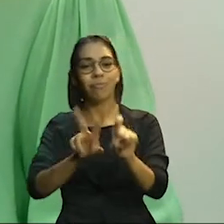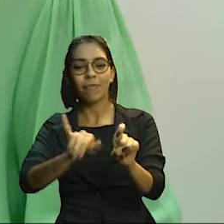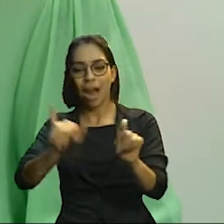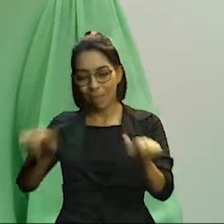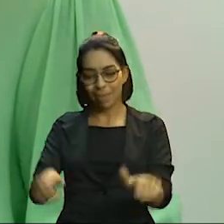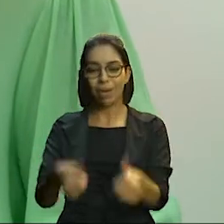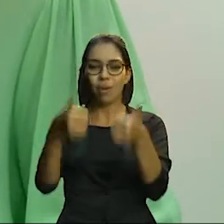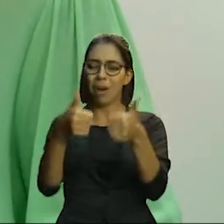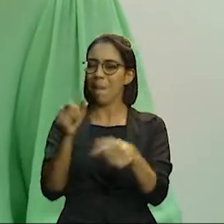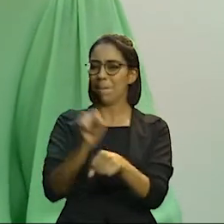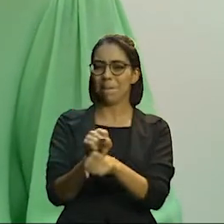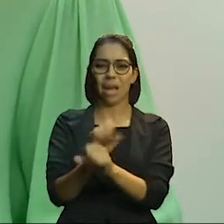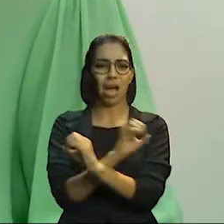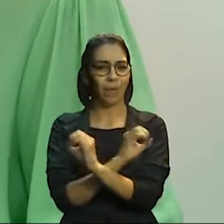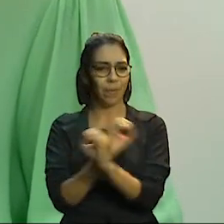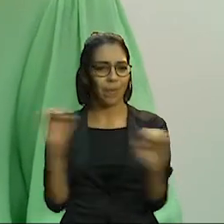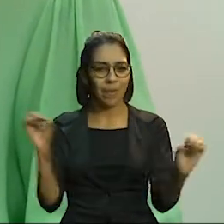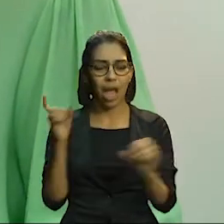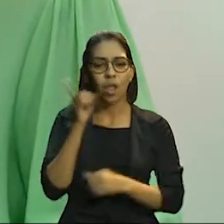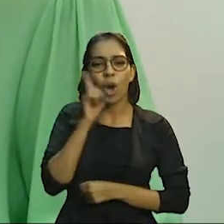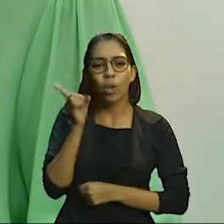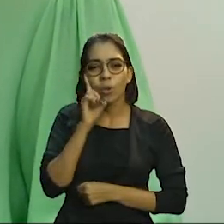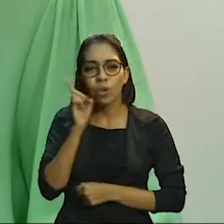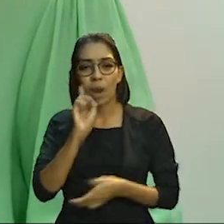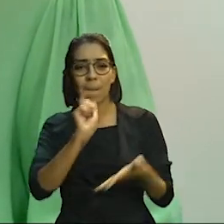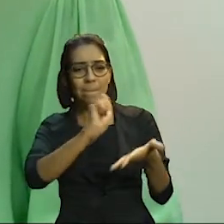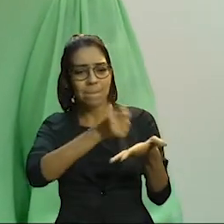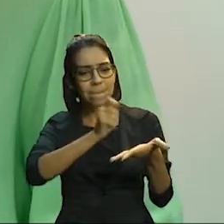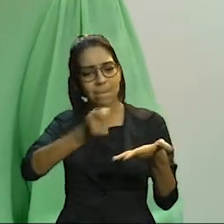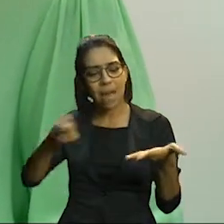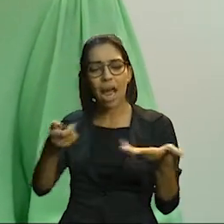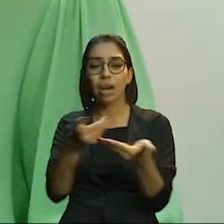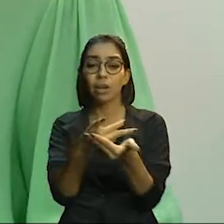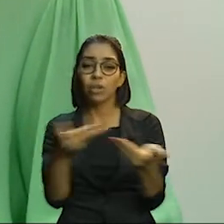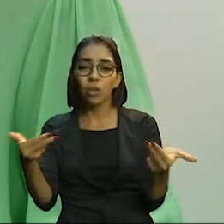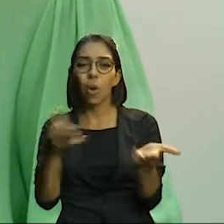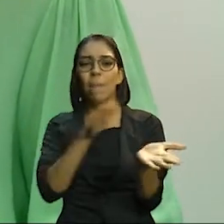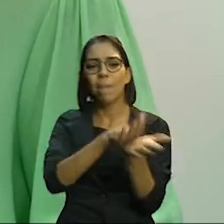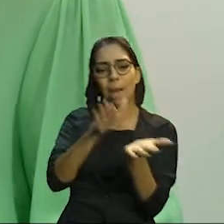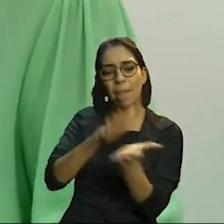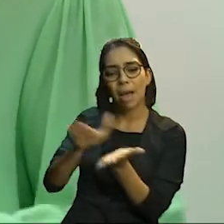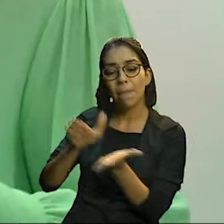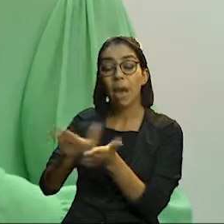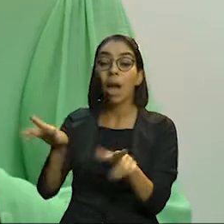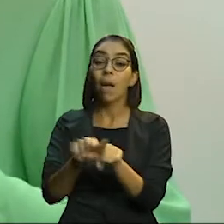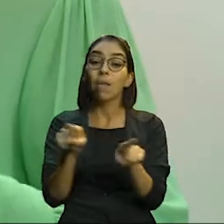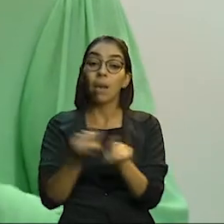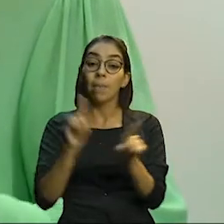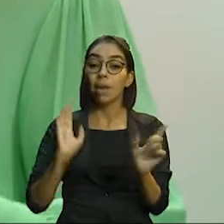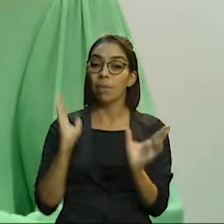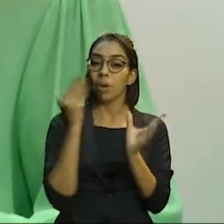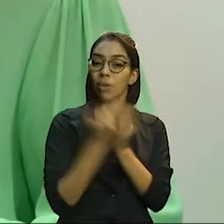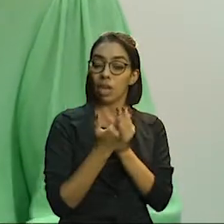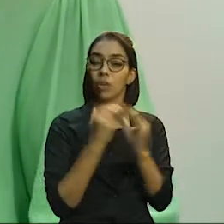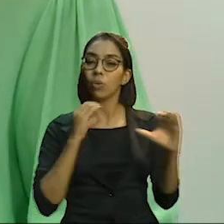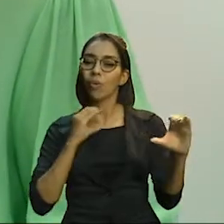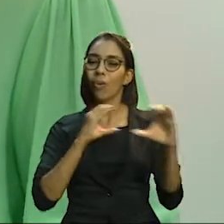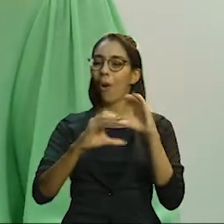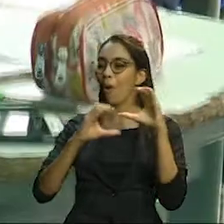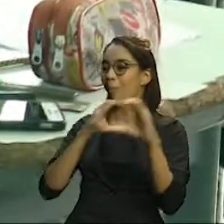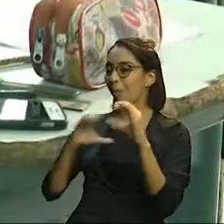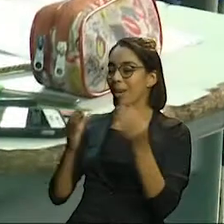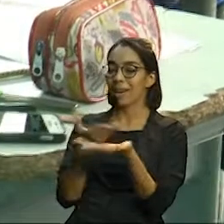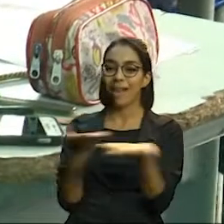não parou nem um dia de fazer pagamento, de fazer empenho, de despachar processos, inclusive na comunicação com o